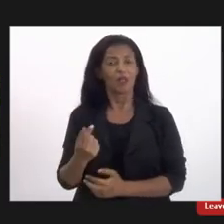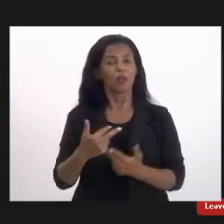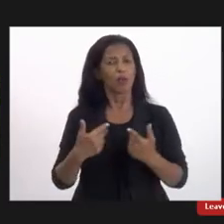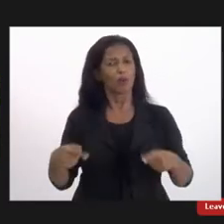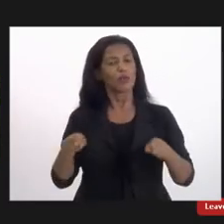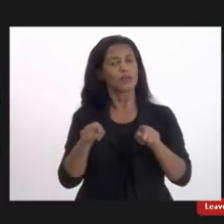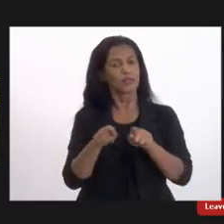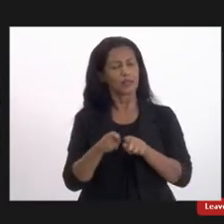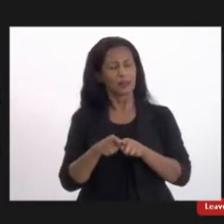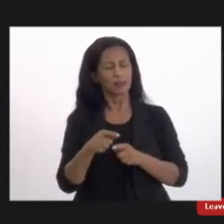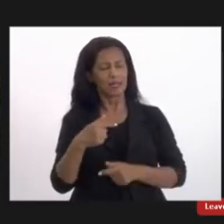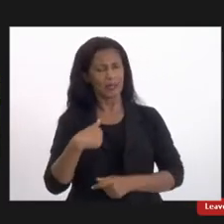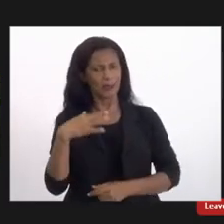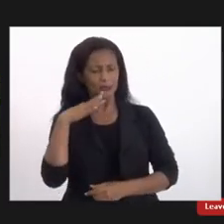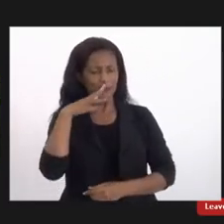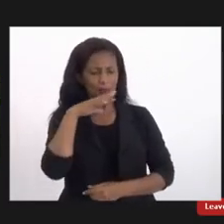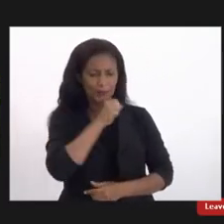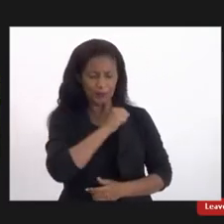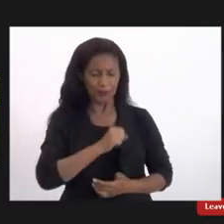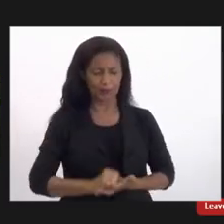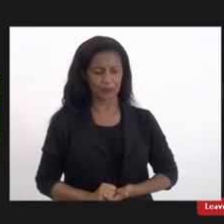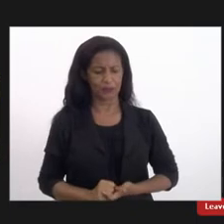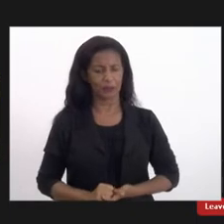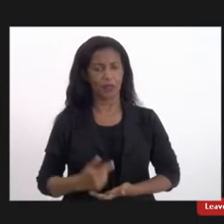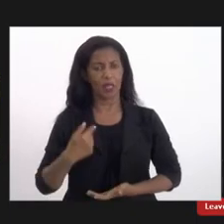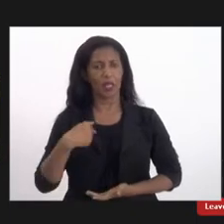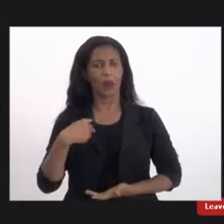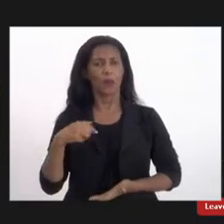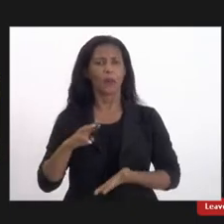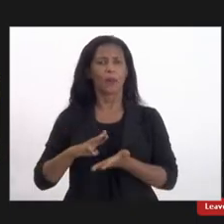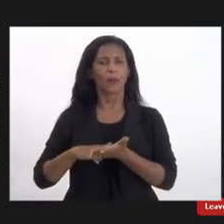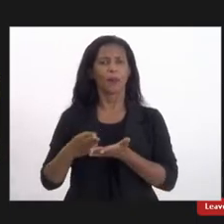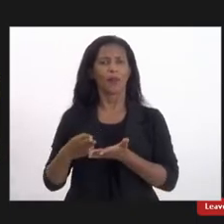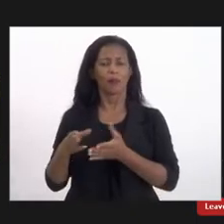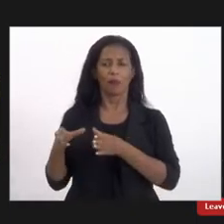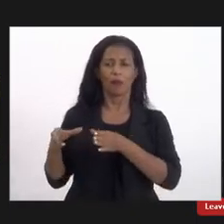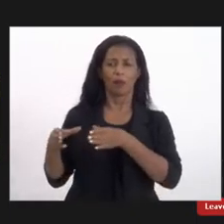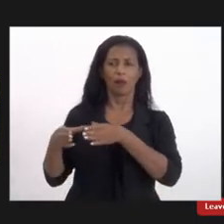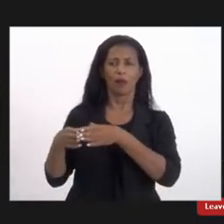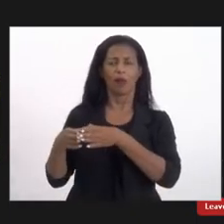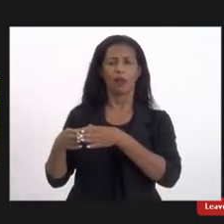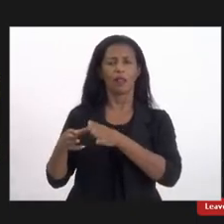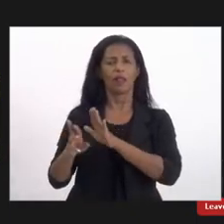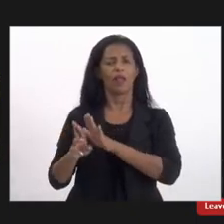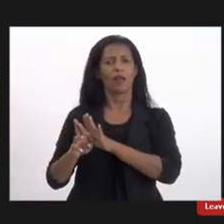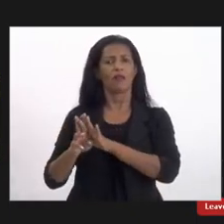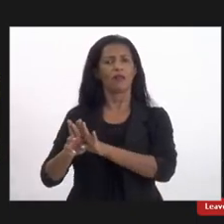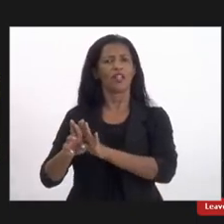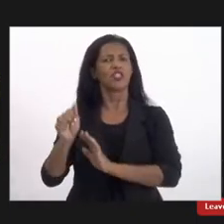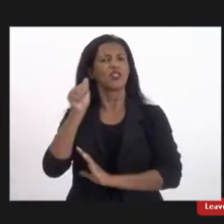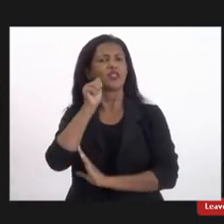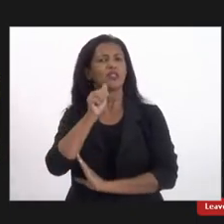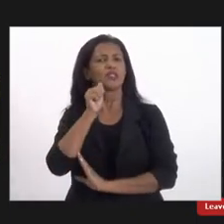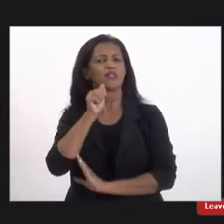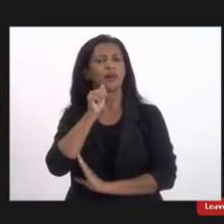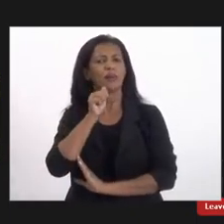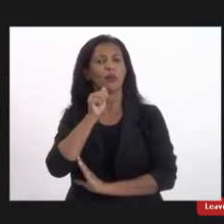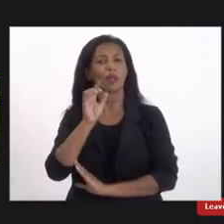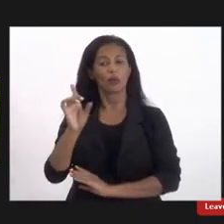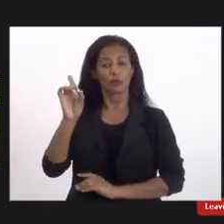também que eu tenho percebido eu sou membro da frente nacional da mulher com